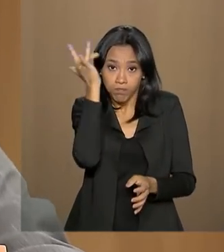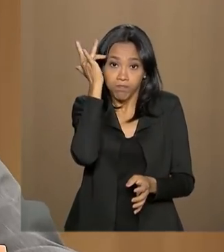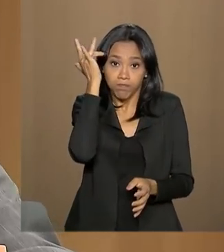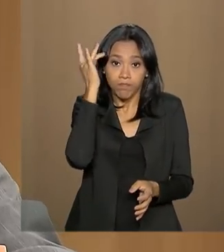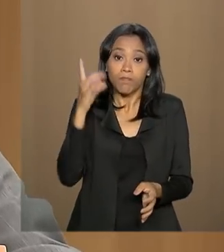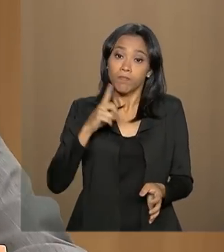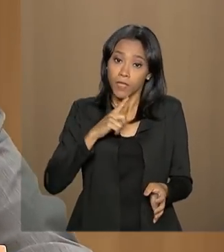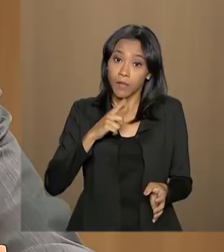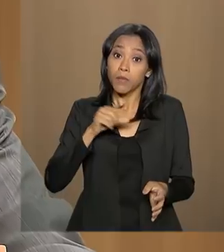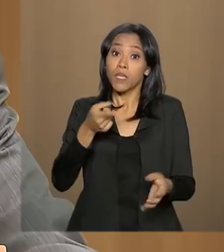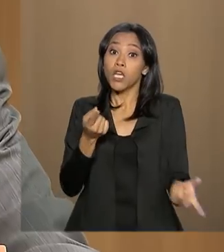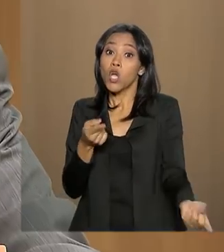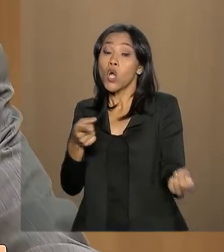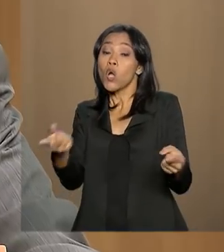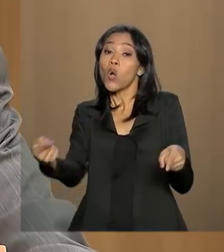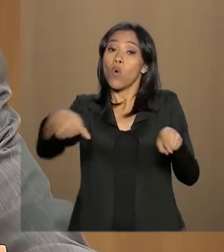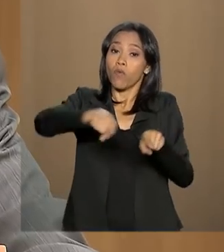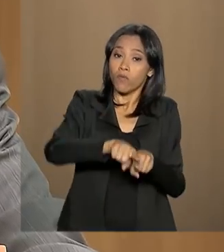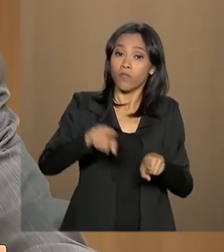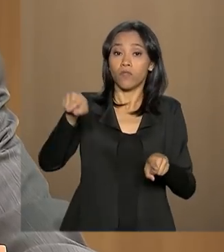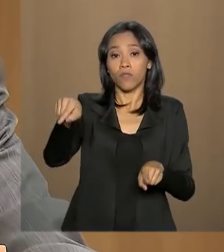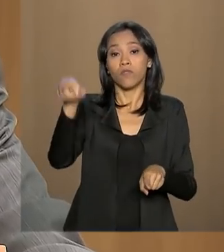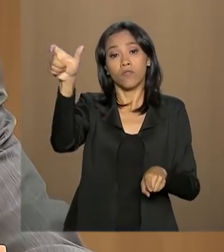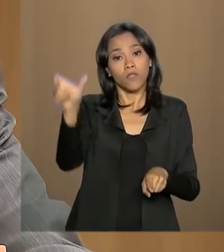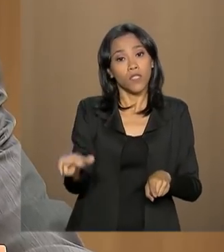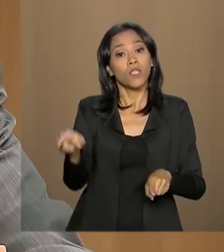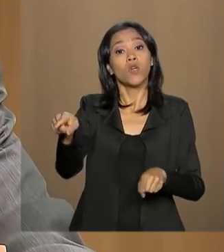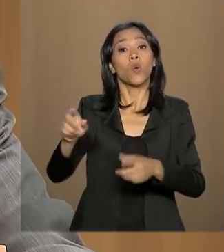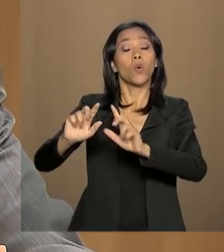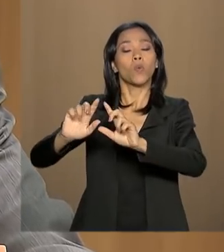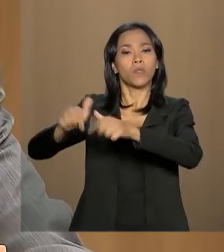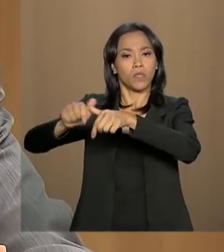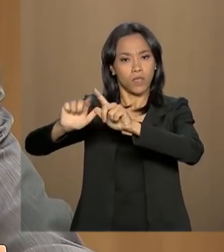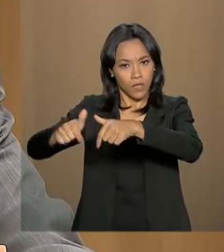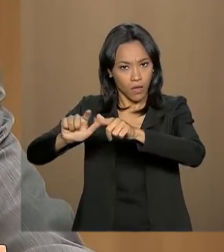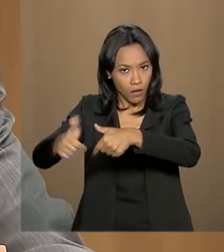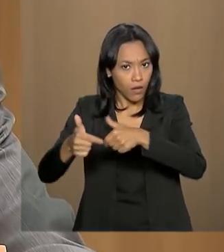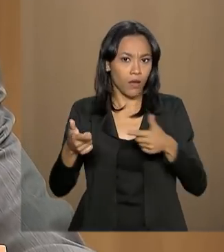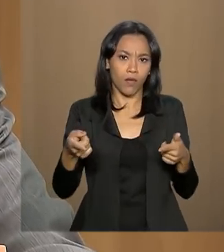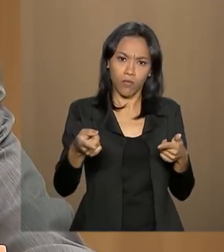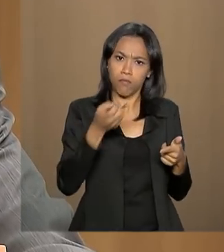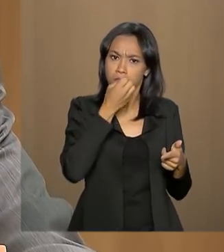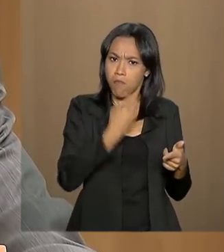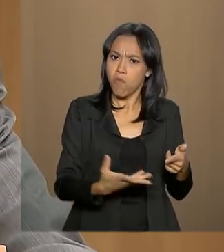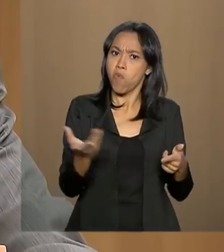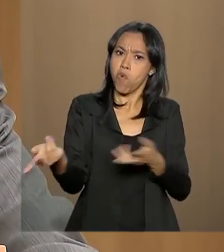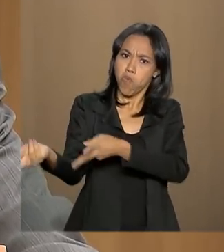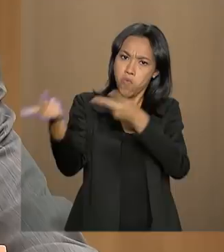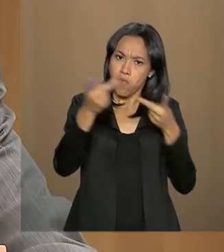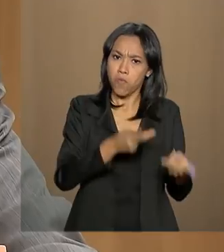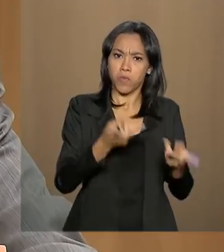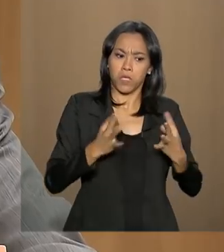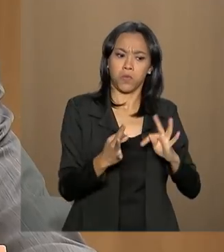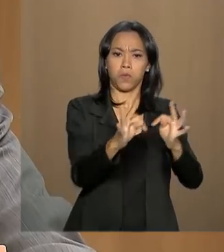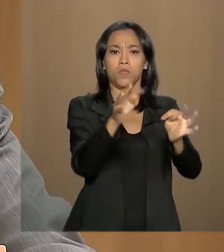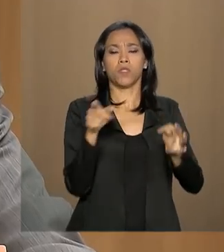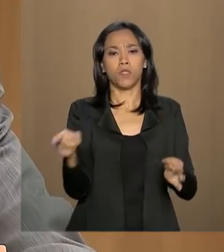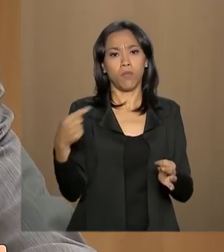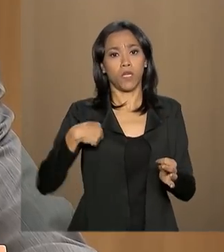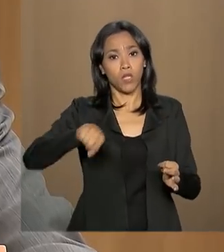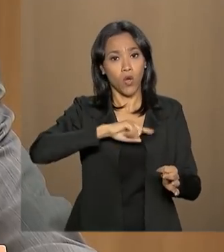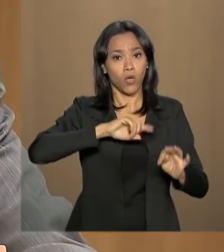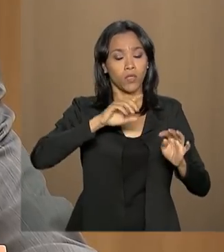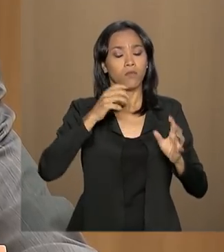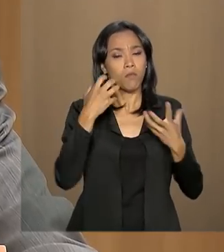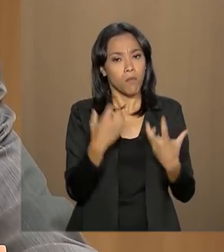nesses convênios com Israel nós vamos absorver muita coisa boa que tem em termos dessa tecnologia para que a gente possa fazer